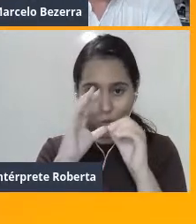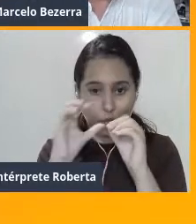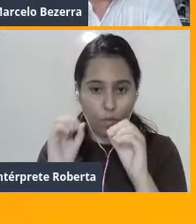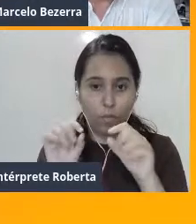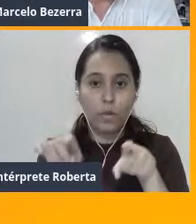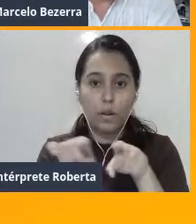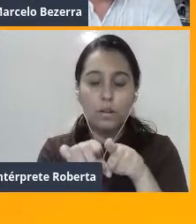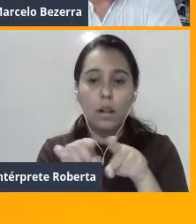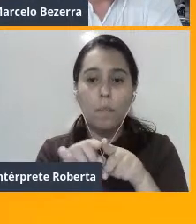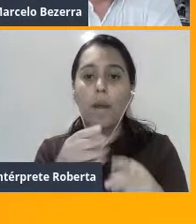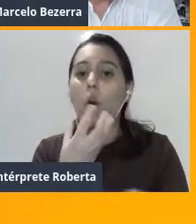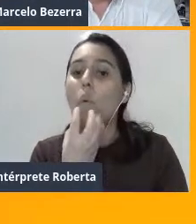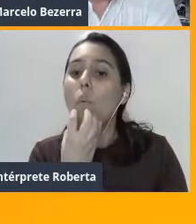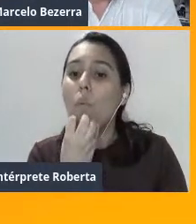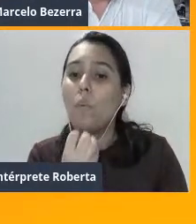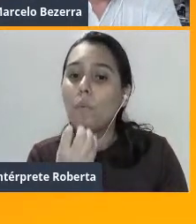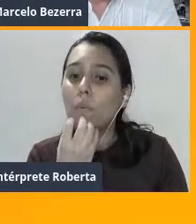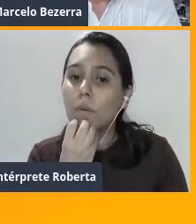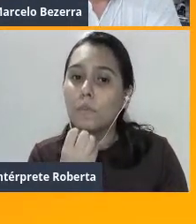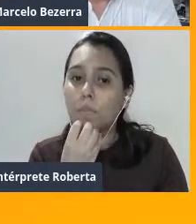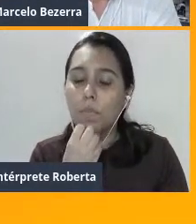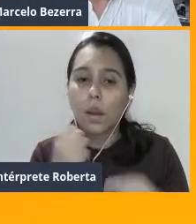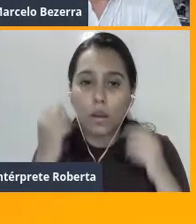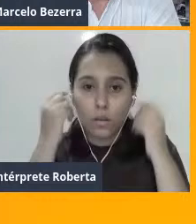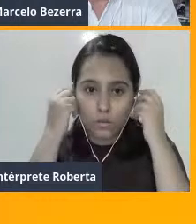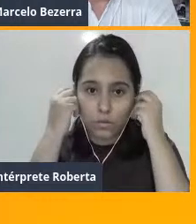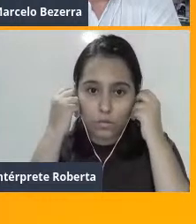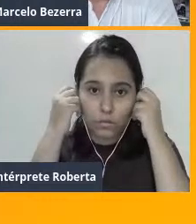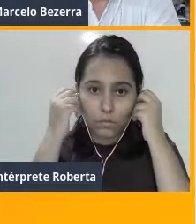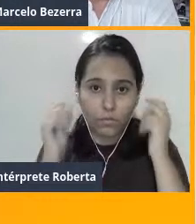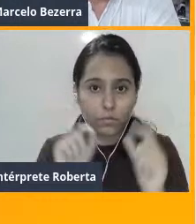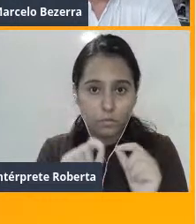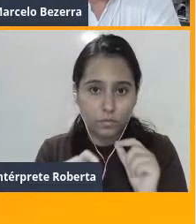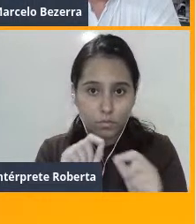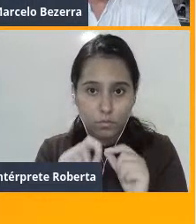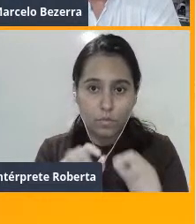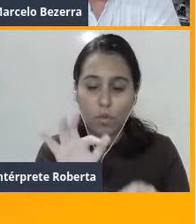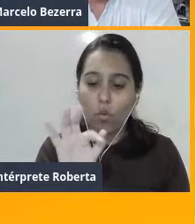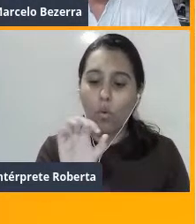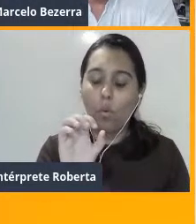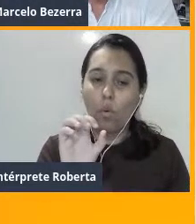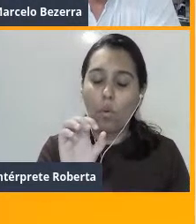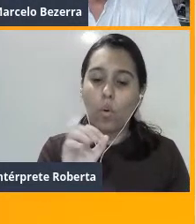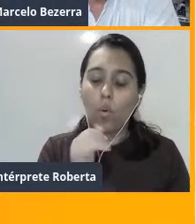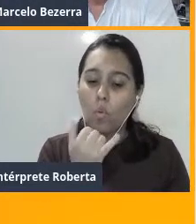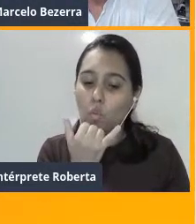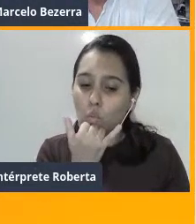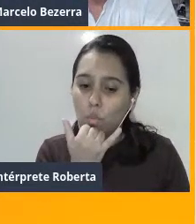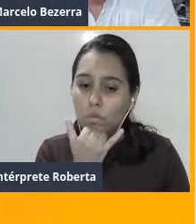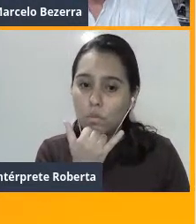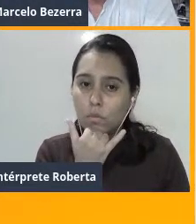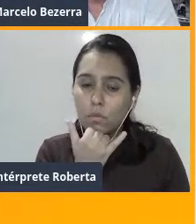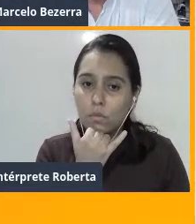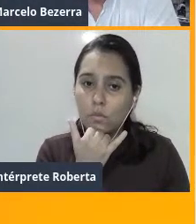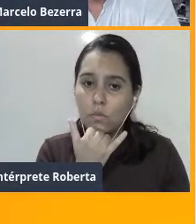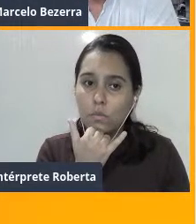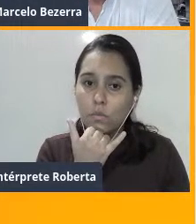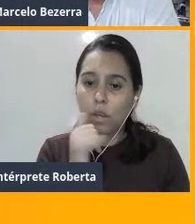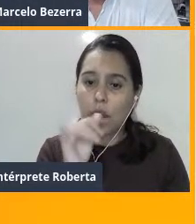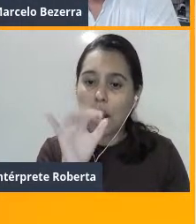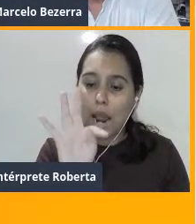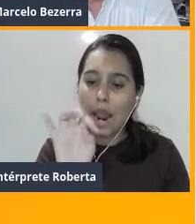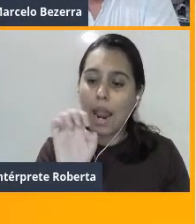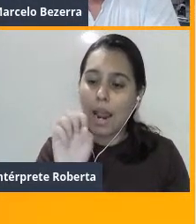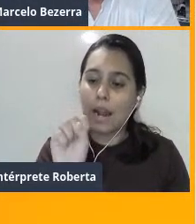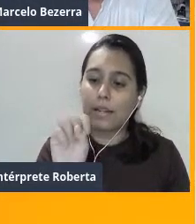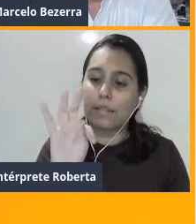justamente o fato de que esses folículos ovarianos, desculpe, esses testículos,